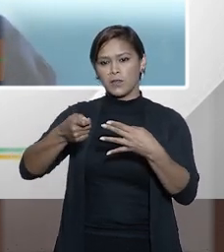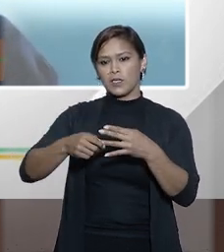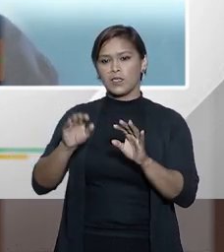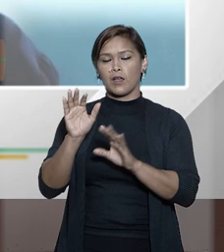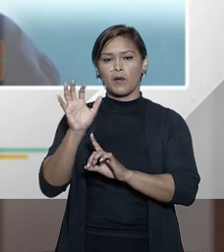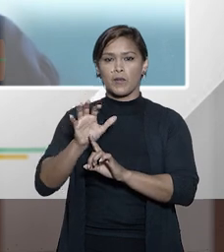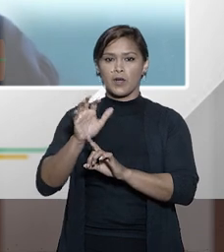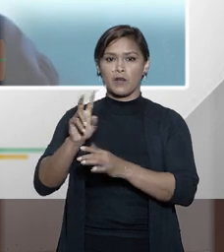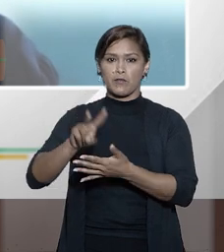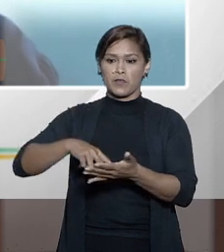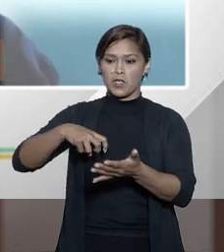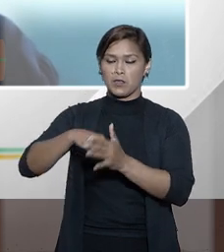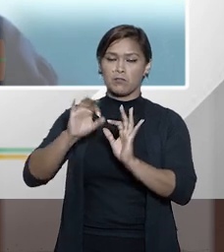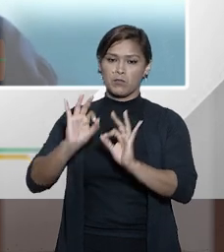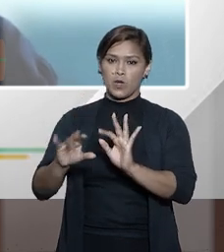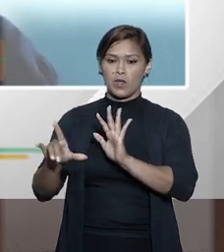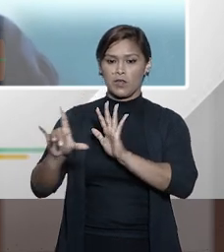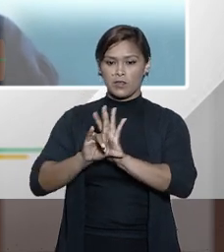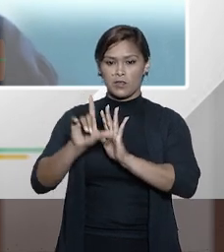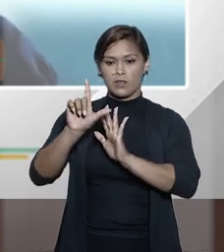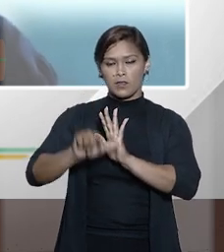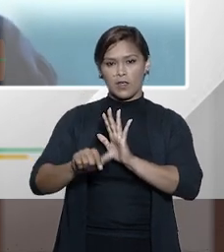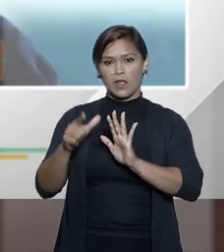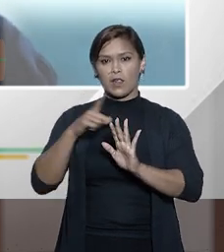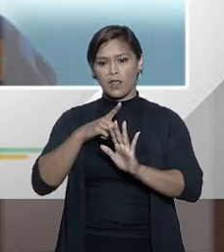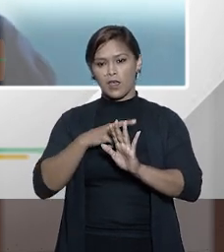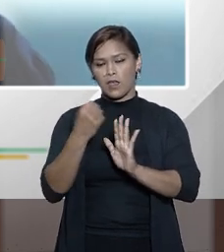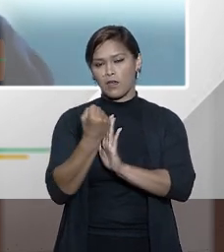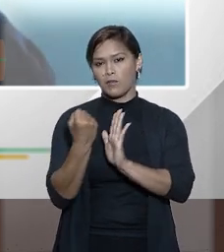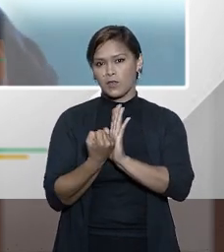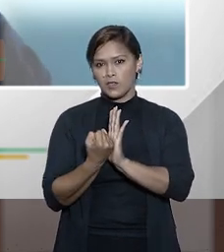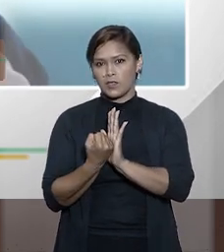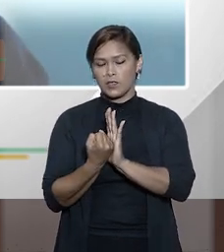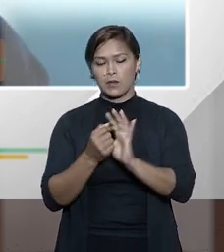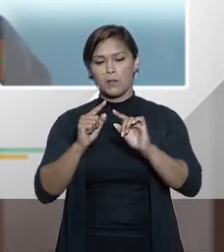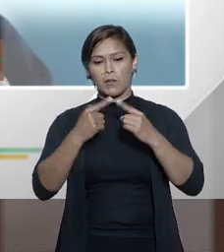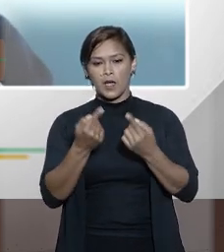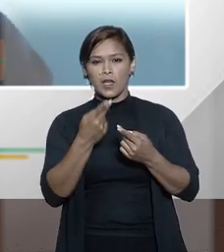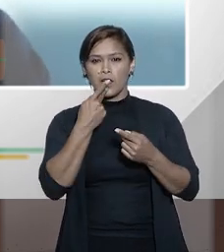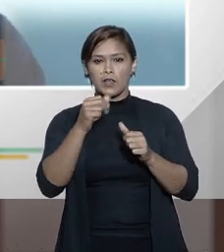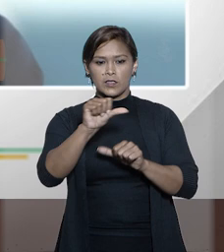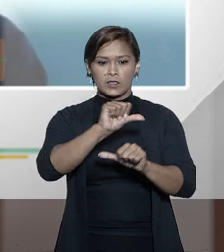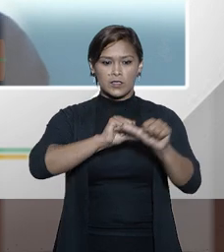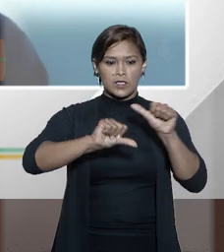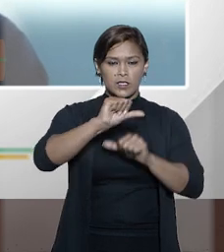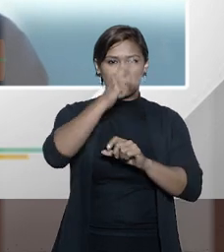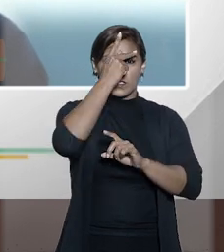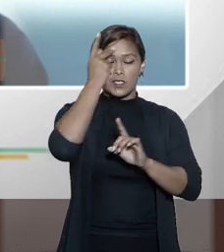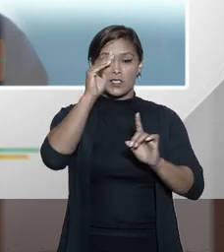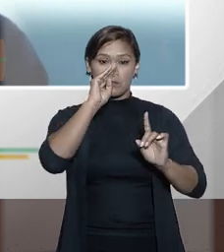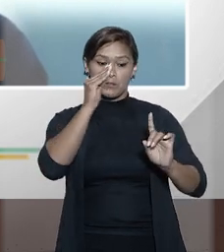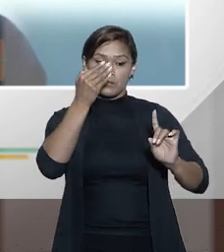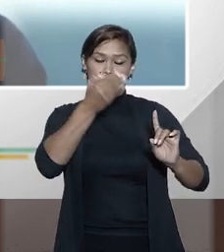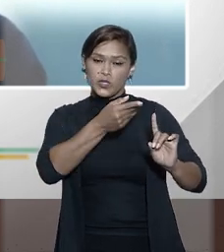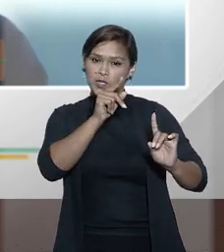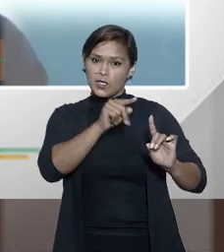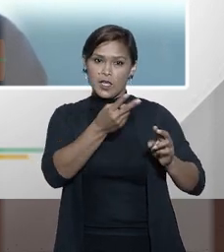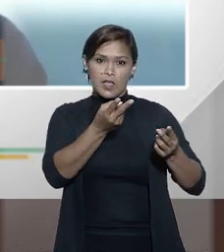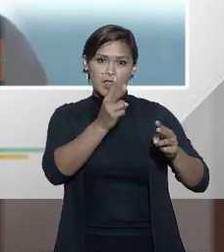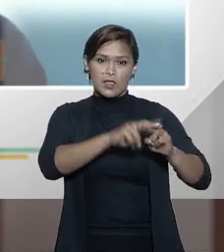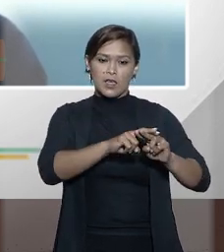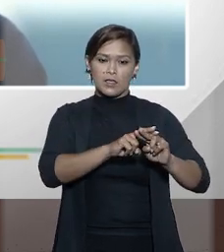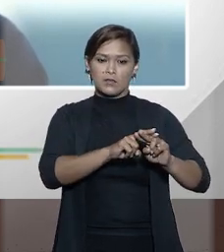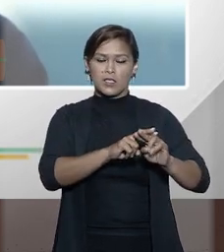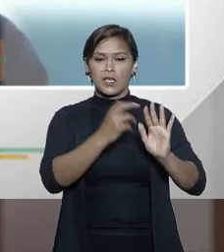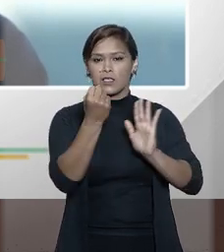penais e está lá previsto a homologação mas quando a gente fala em transferência de condenados não há